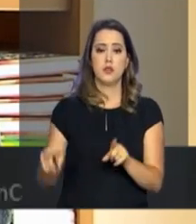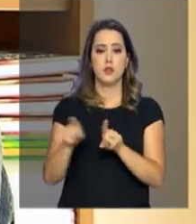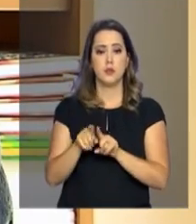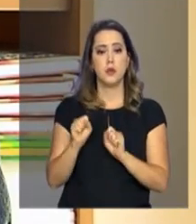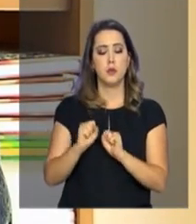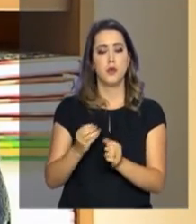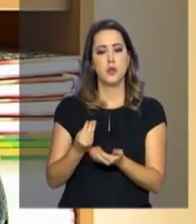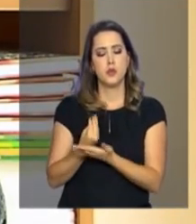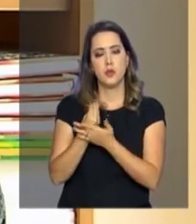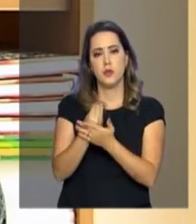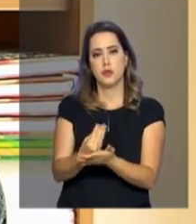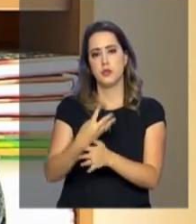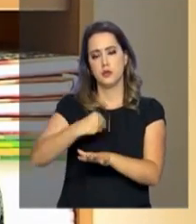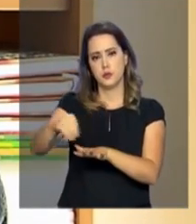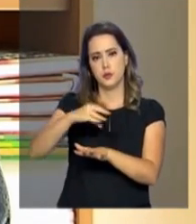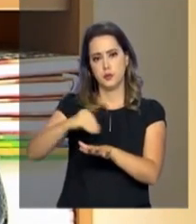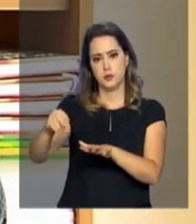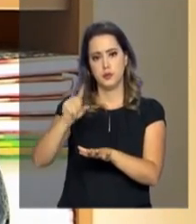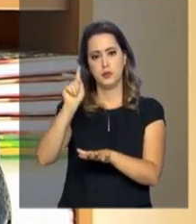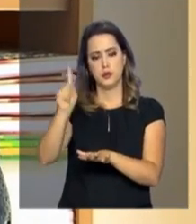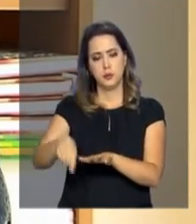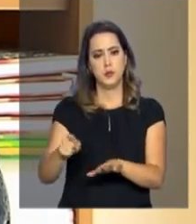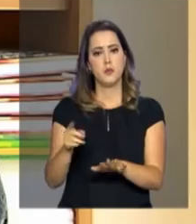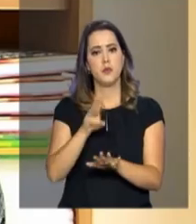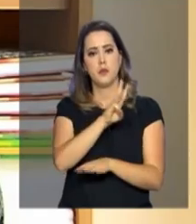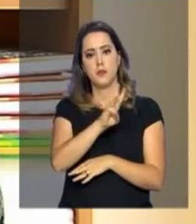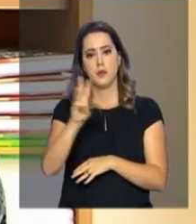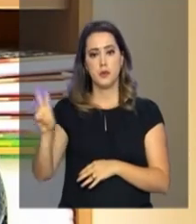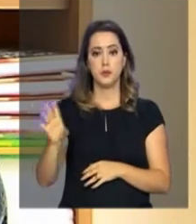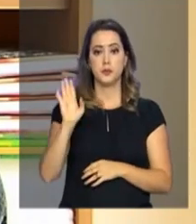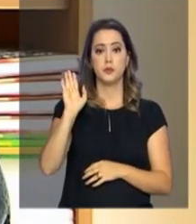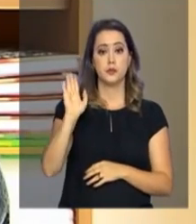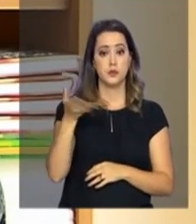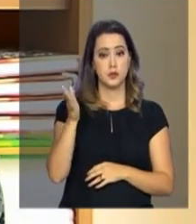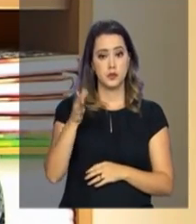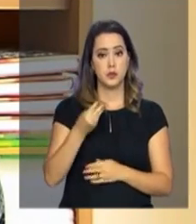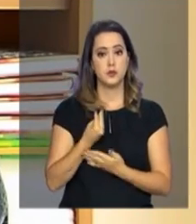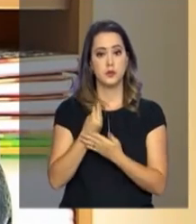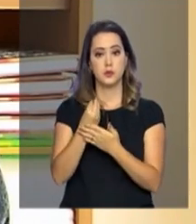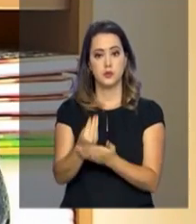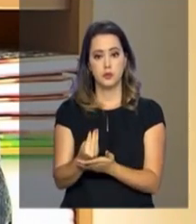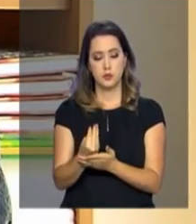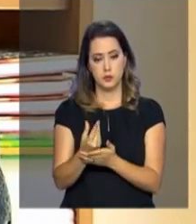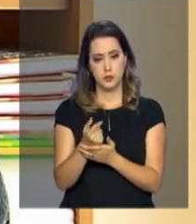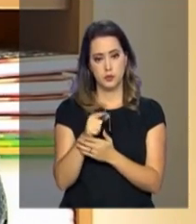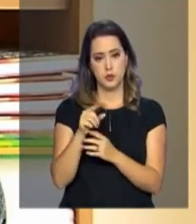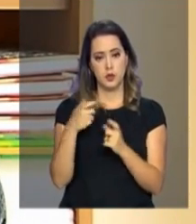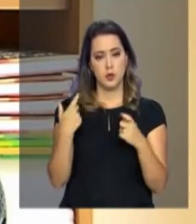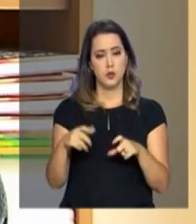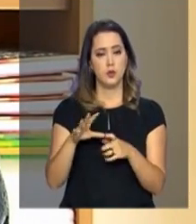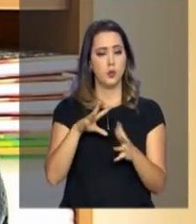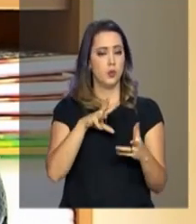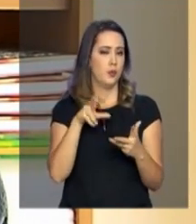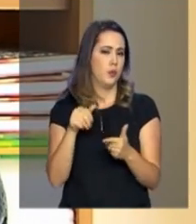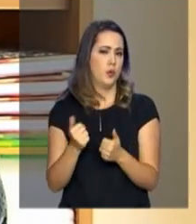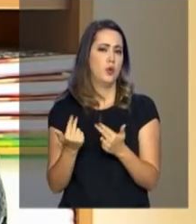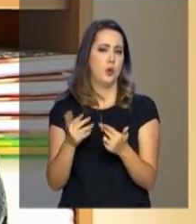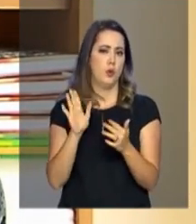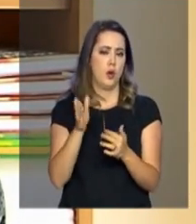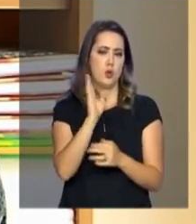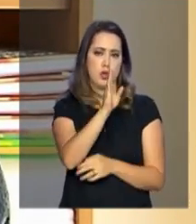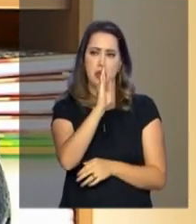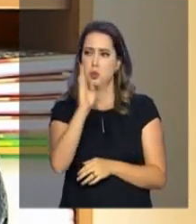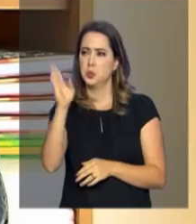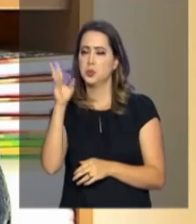ofertar informações a partir de plataformas que já disponibilizam, num cenário mundial, acervo